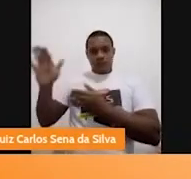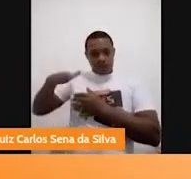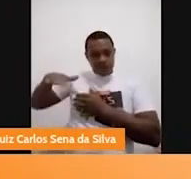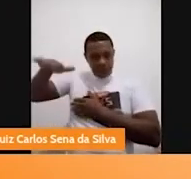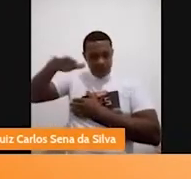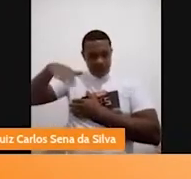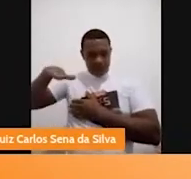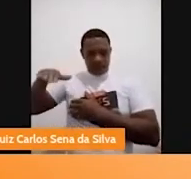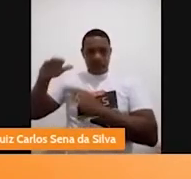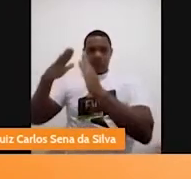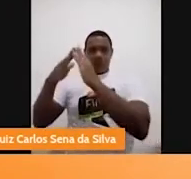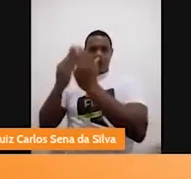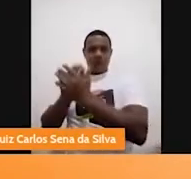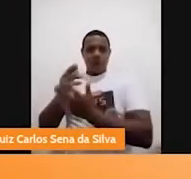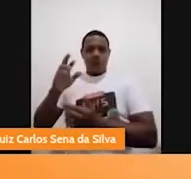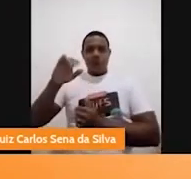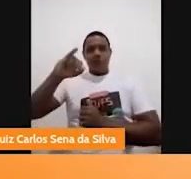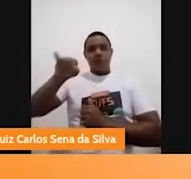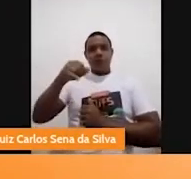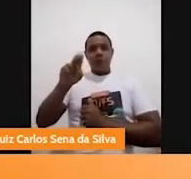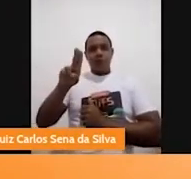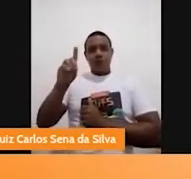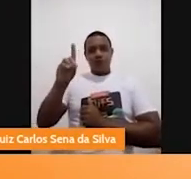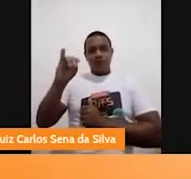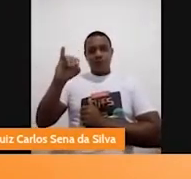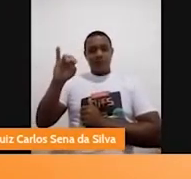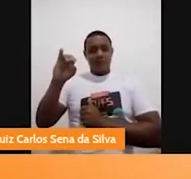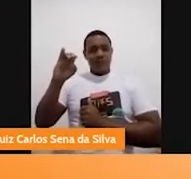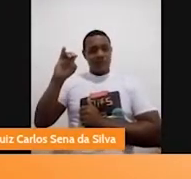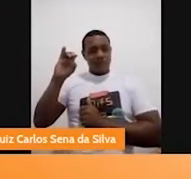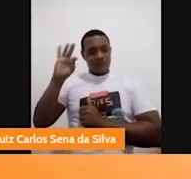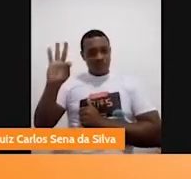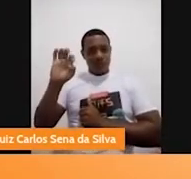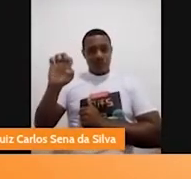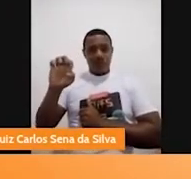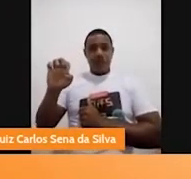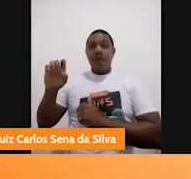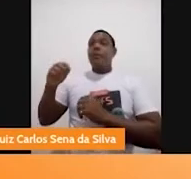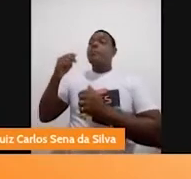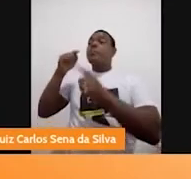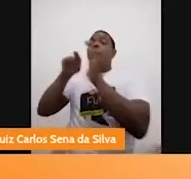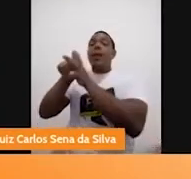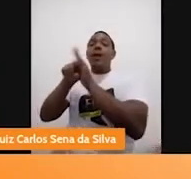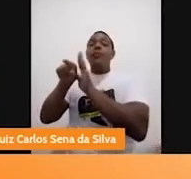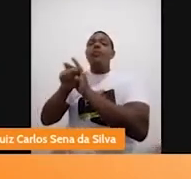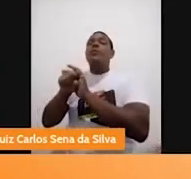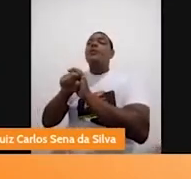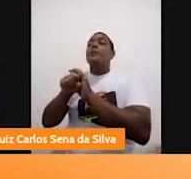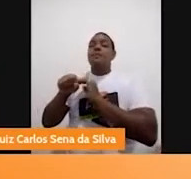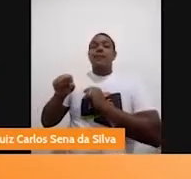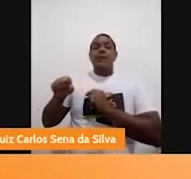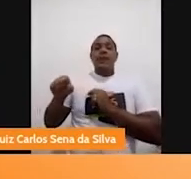estão perguntando se essa princesa consegue brincar de boneca.